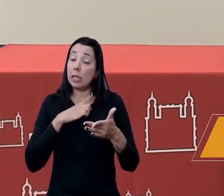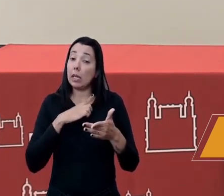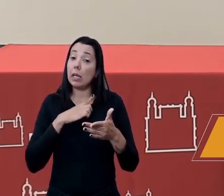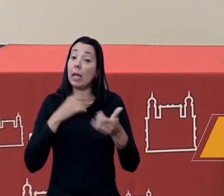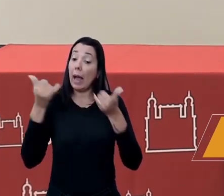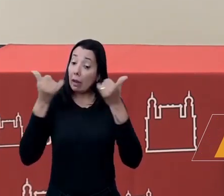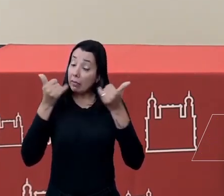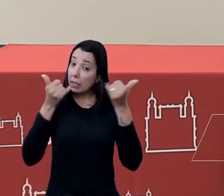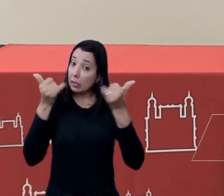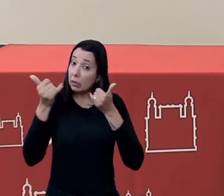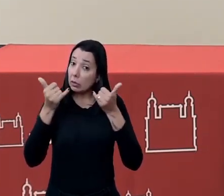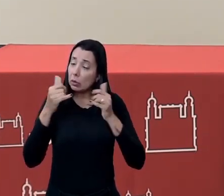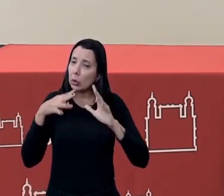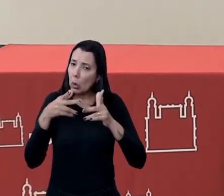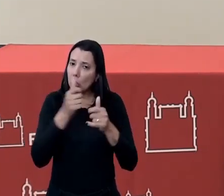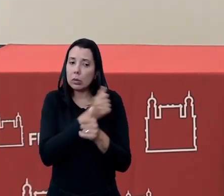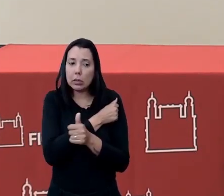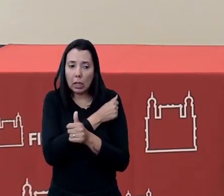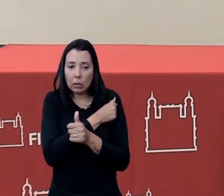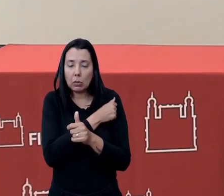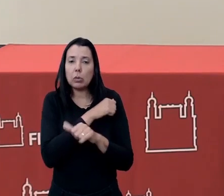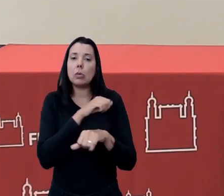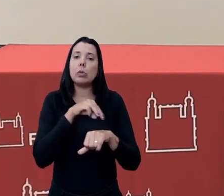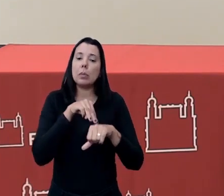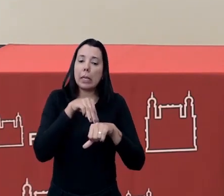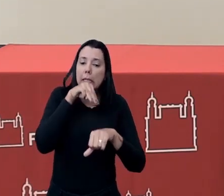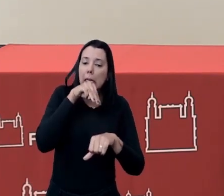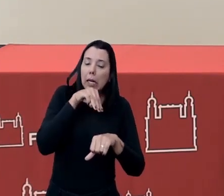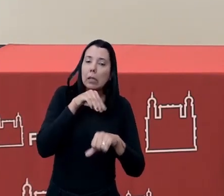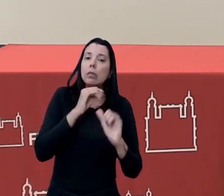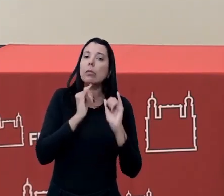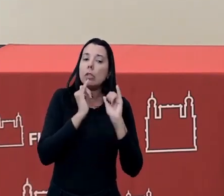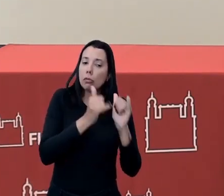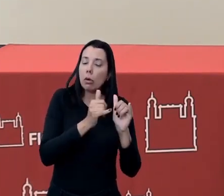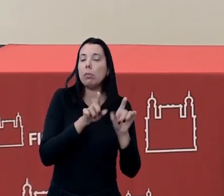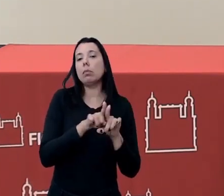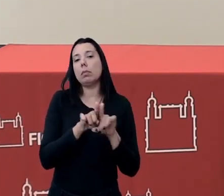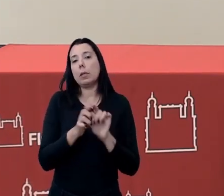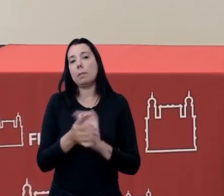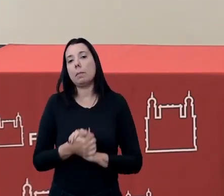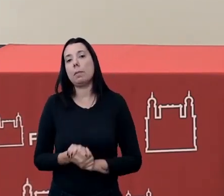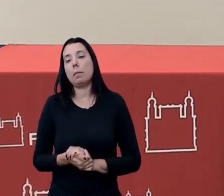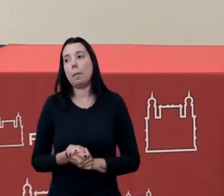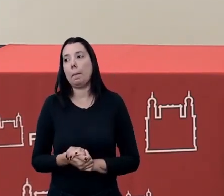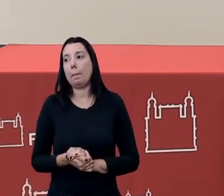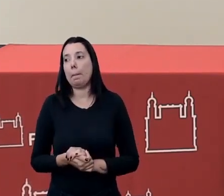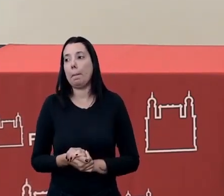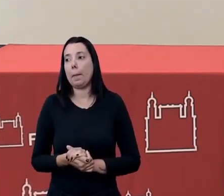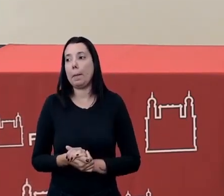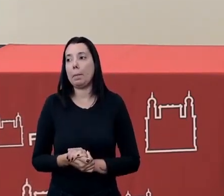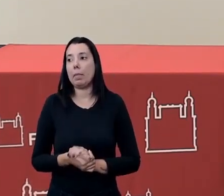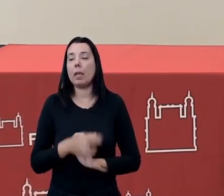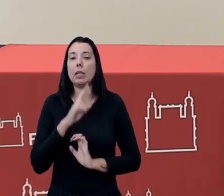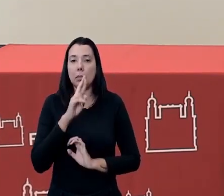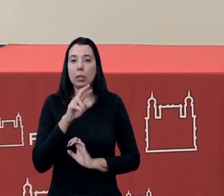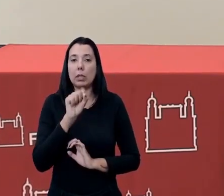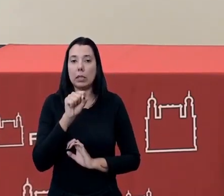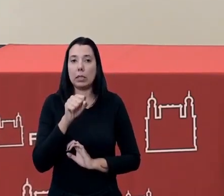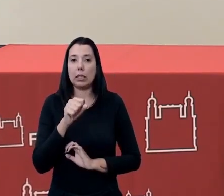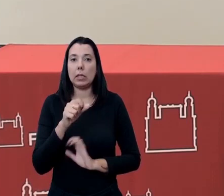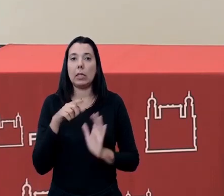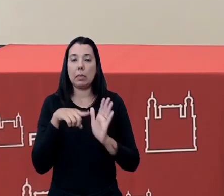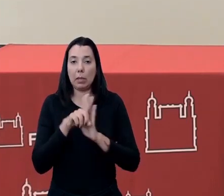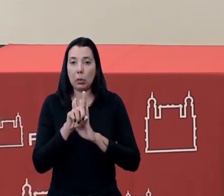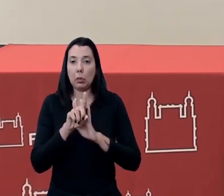todos os estudantes os nossos discentes serão informados era sobre ele respondendo aqui a